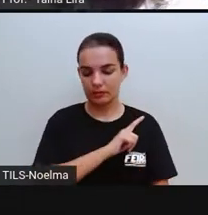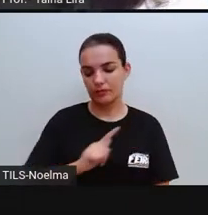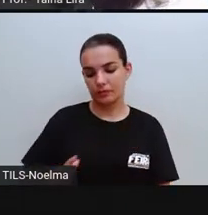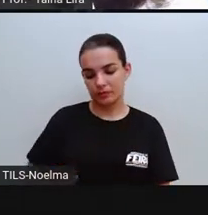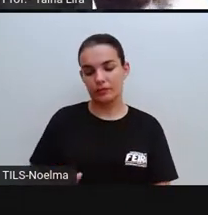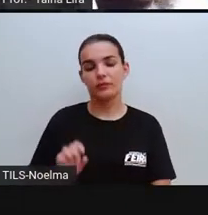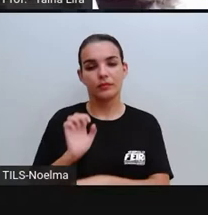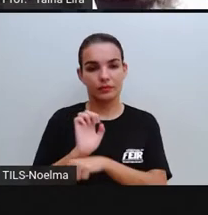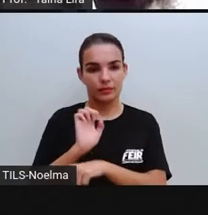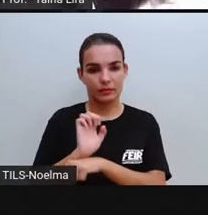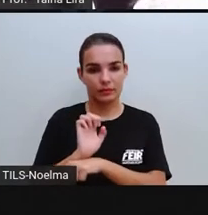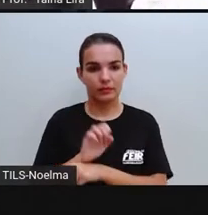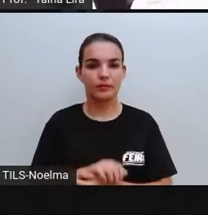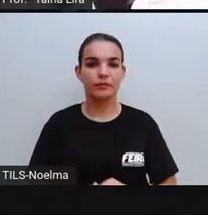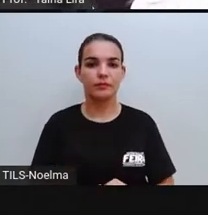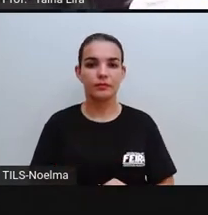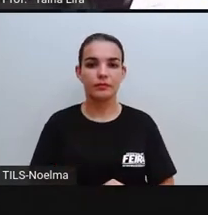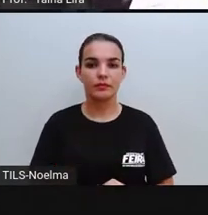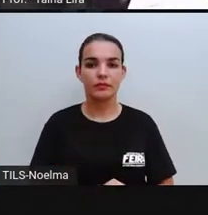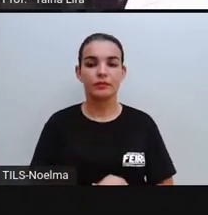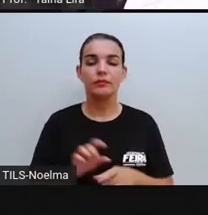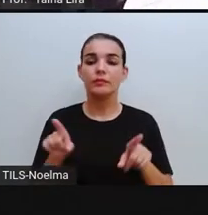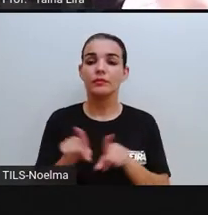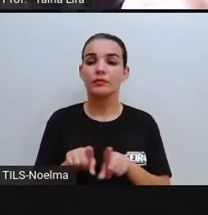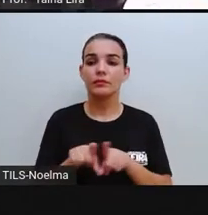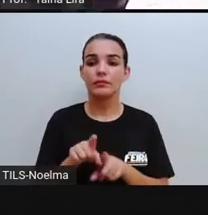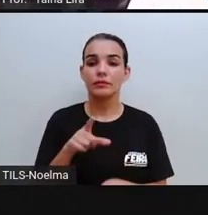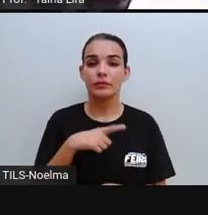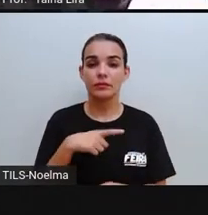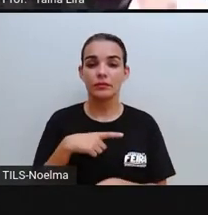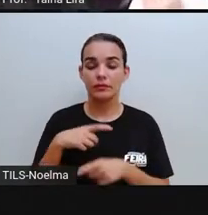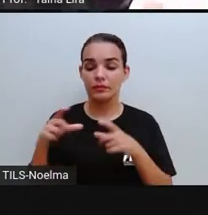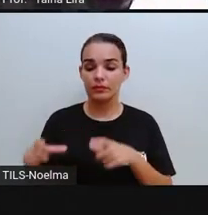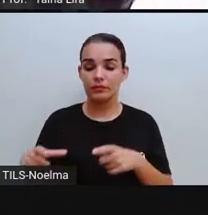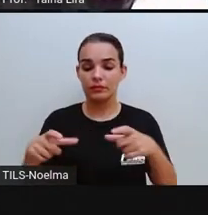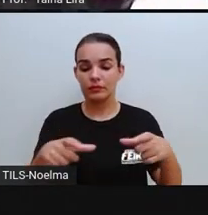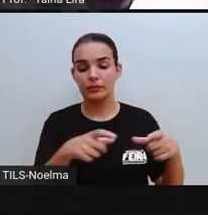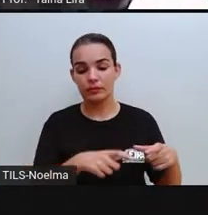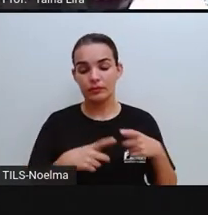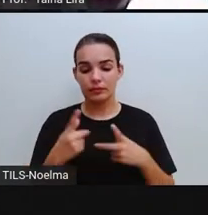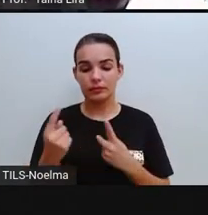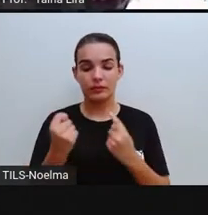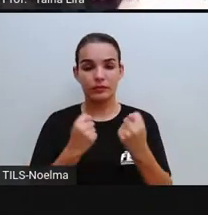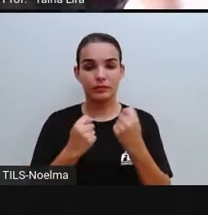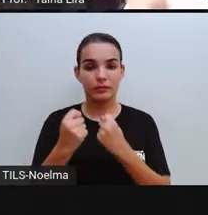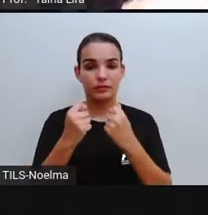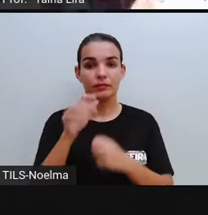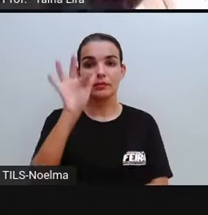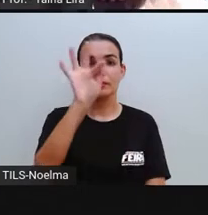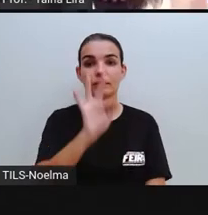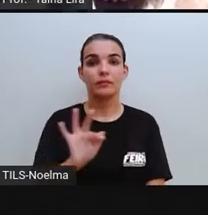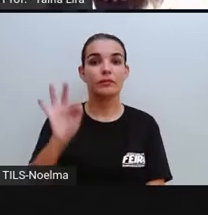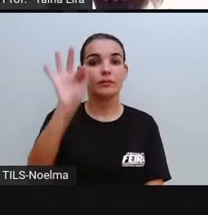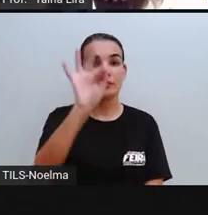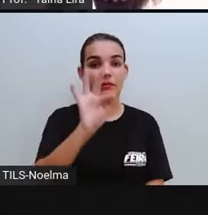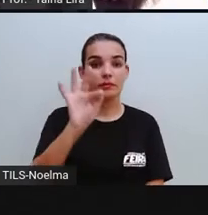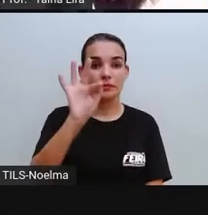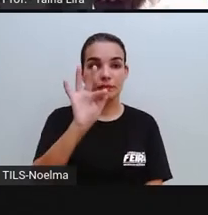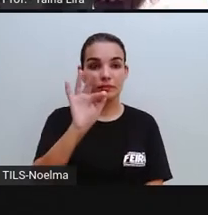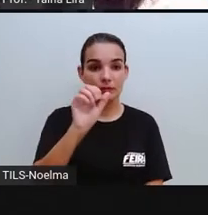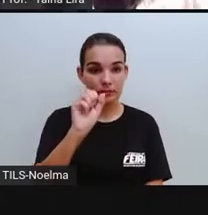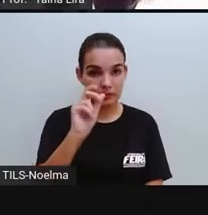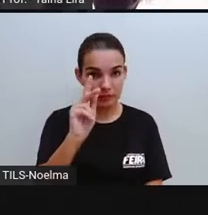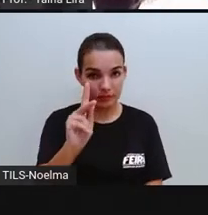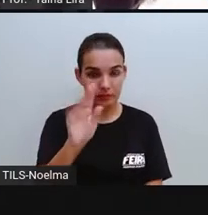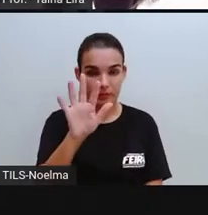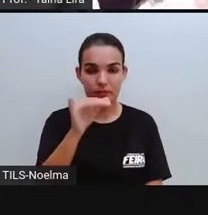estadual. E nós temos também espaços que são administrados pelo governo federal, tá?